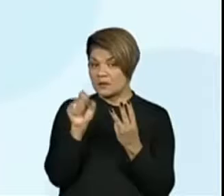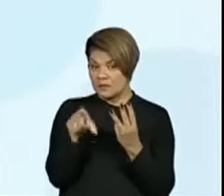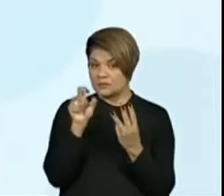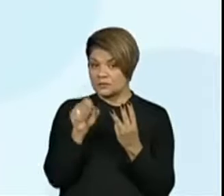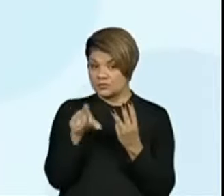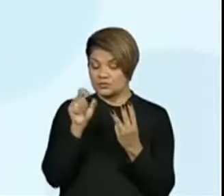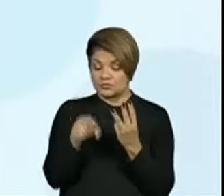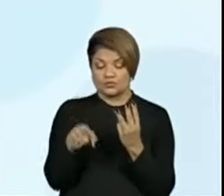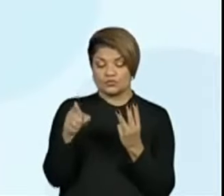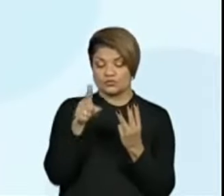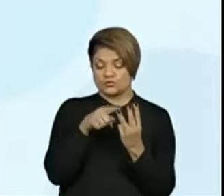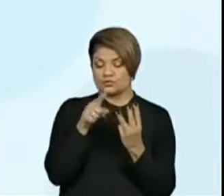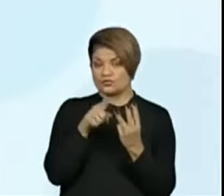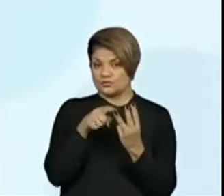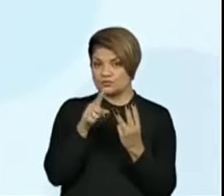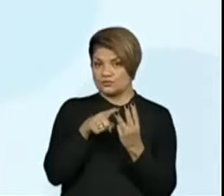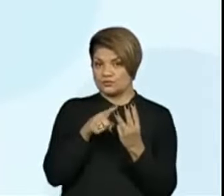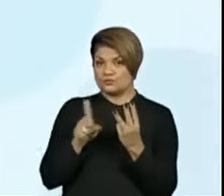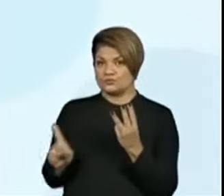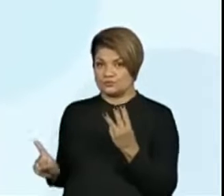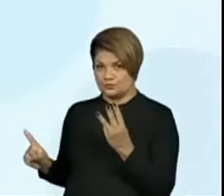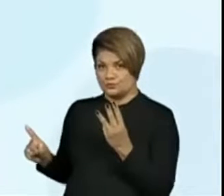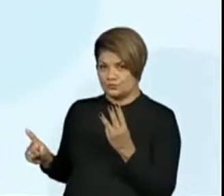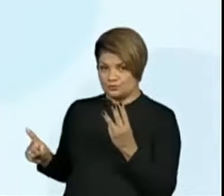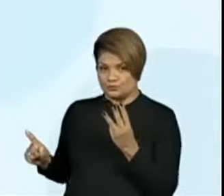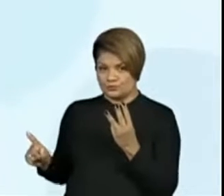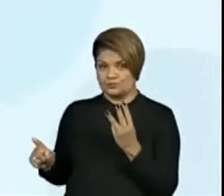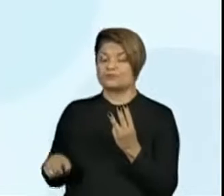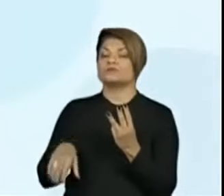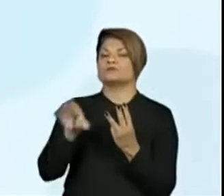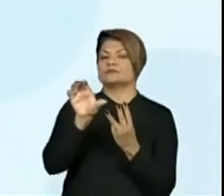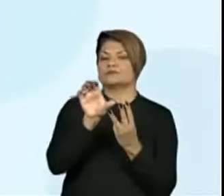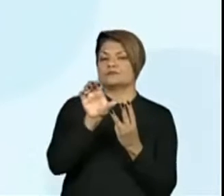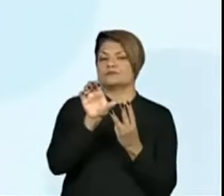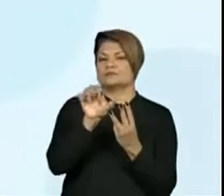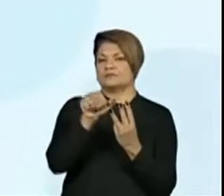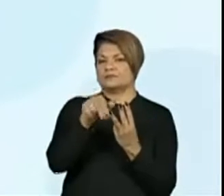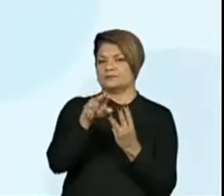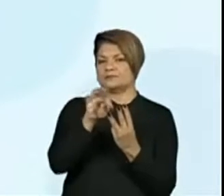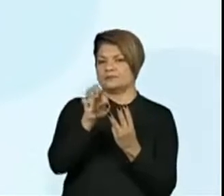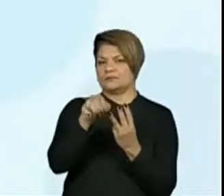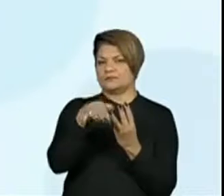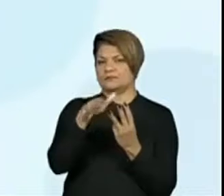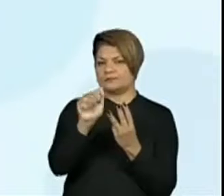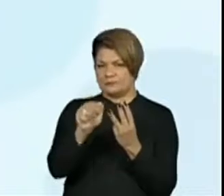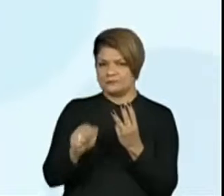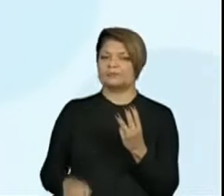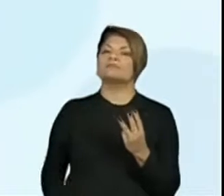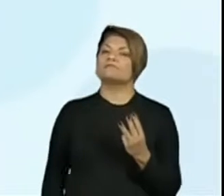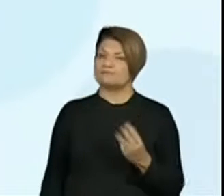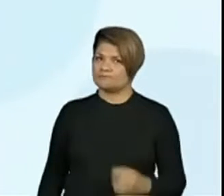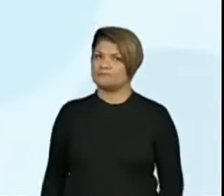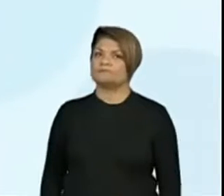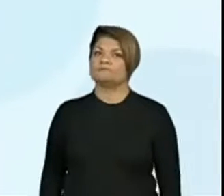E essas aqui são as centenas. Muito bem.